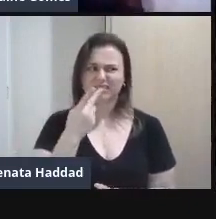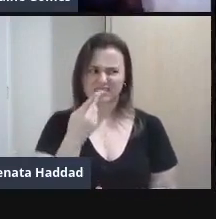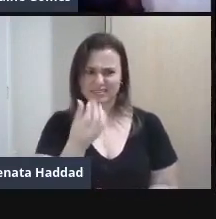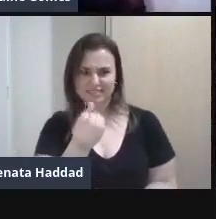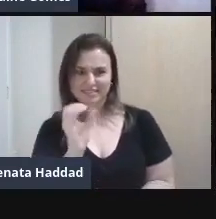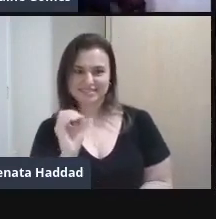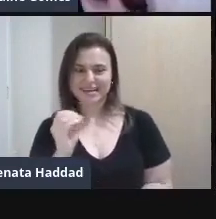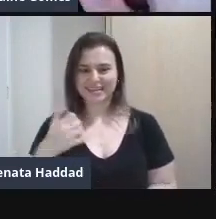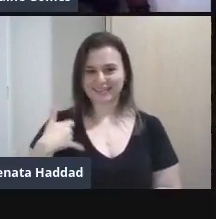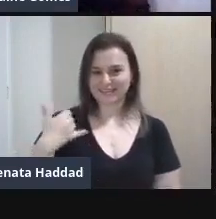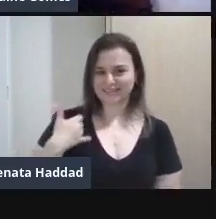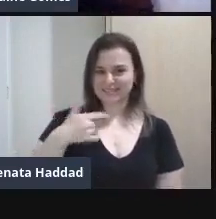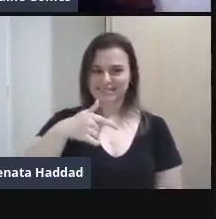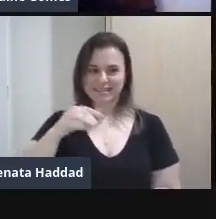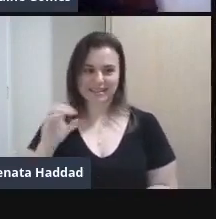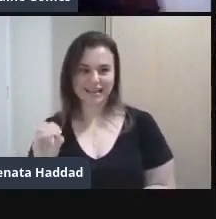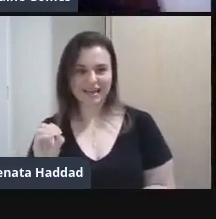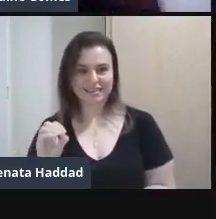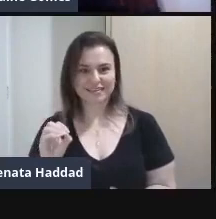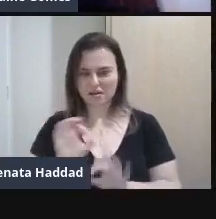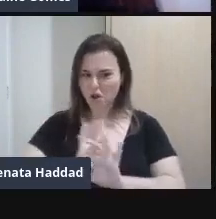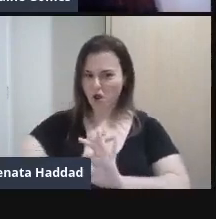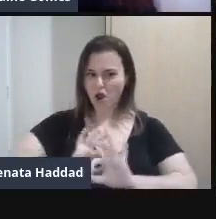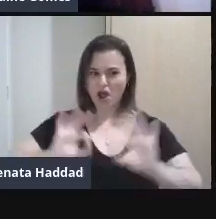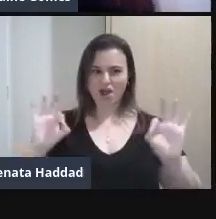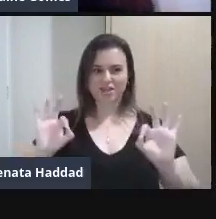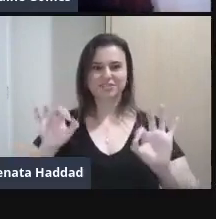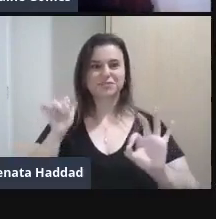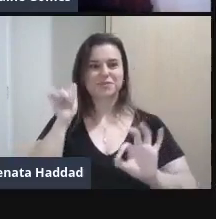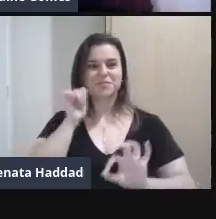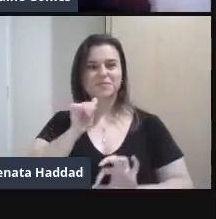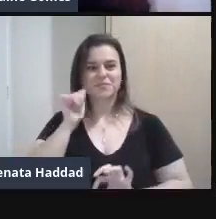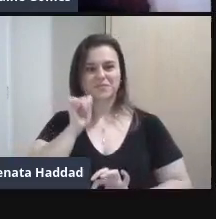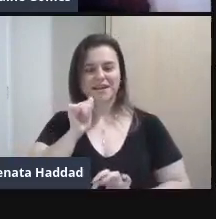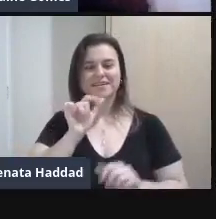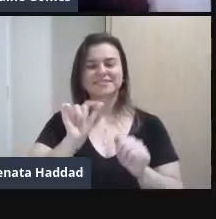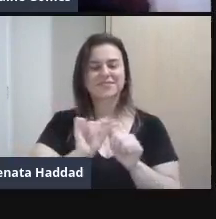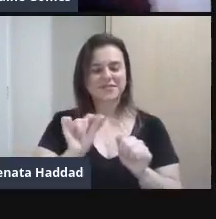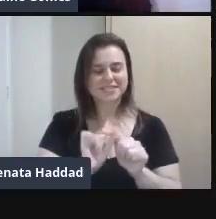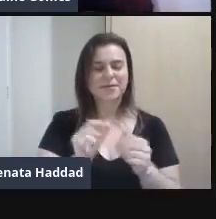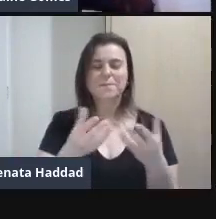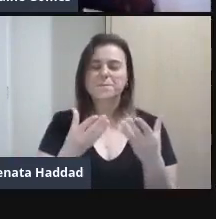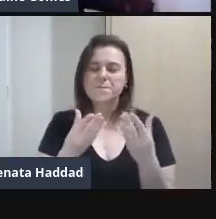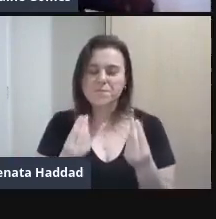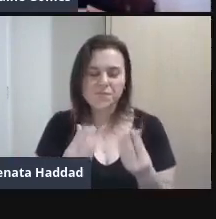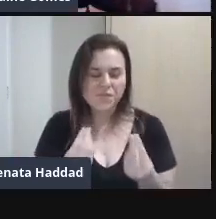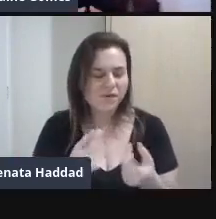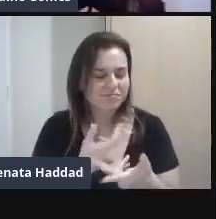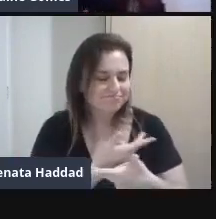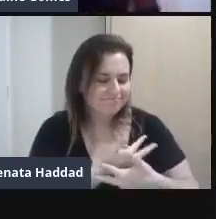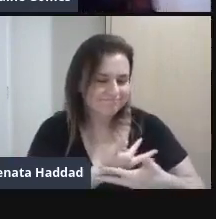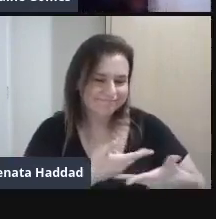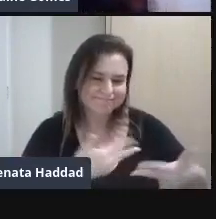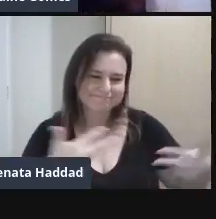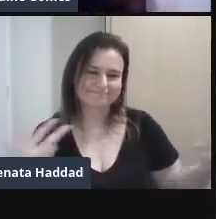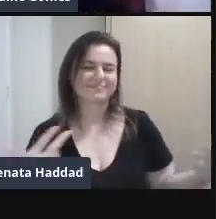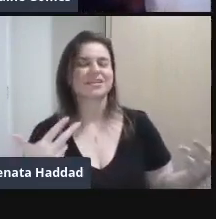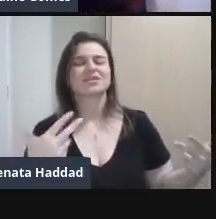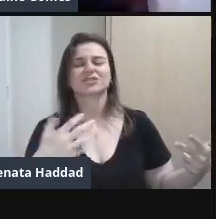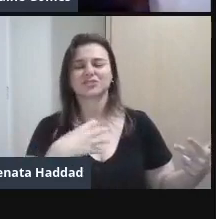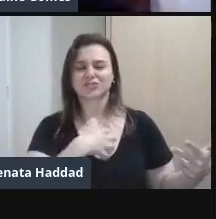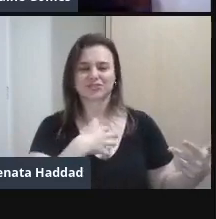70 anos E ótimo As mulheres Estão produzindo Muito Em diversas áreas E diversas linguagens